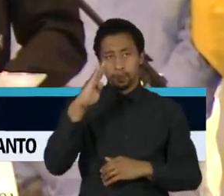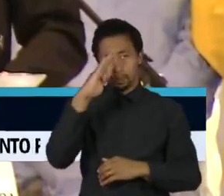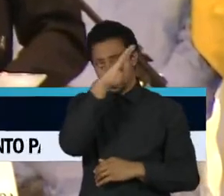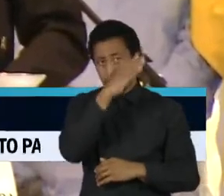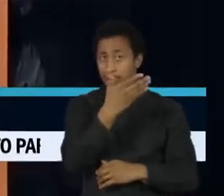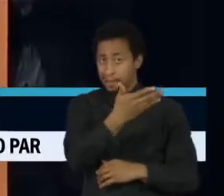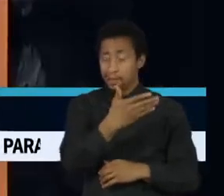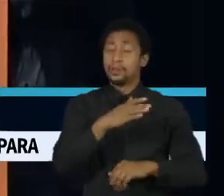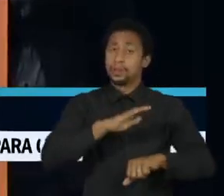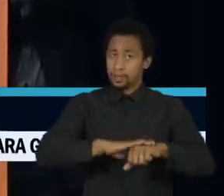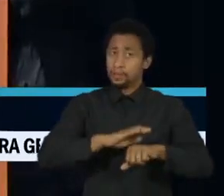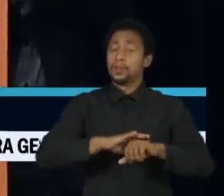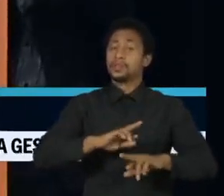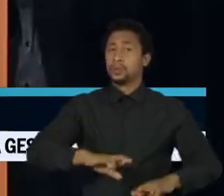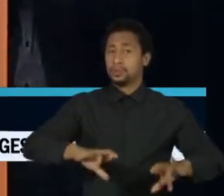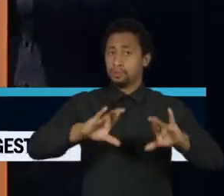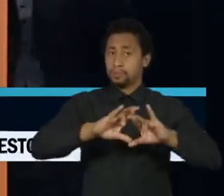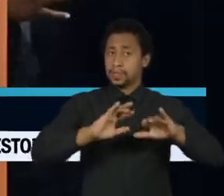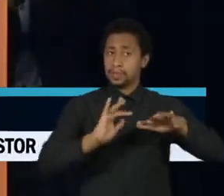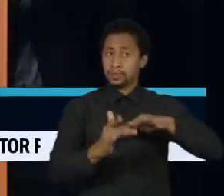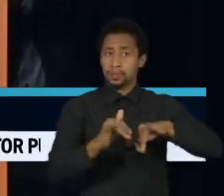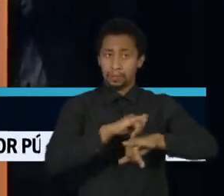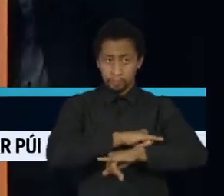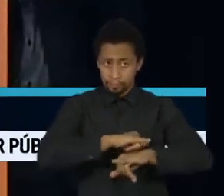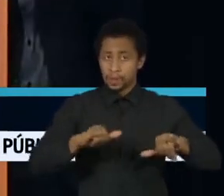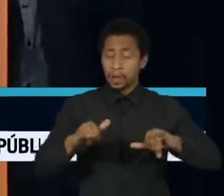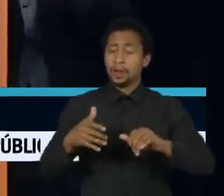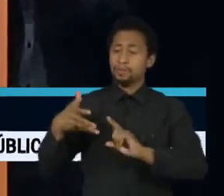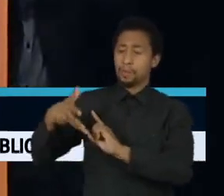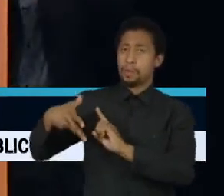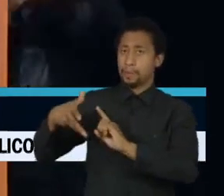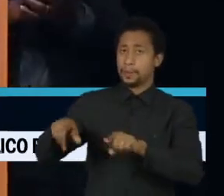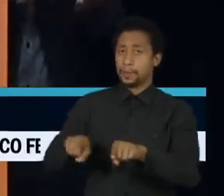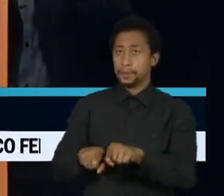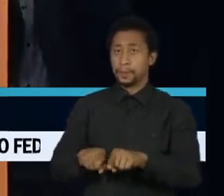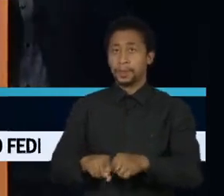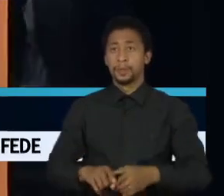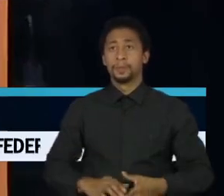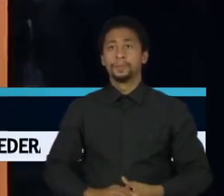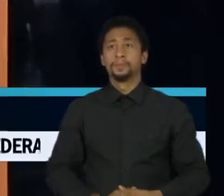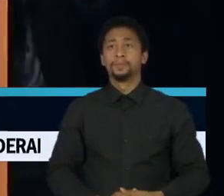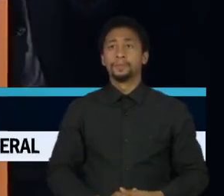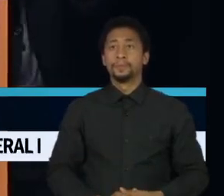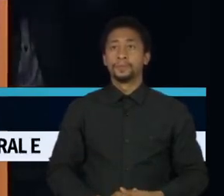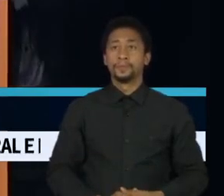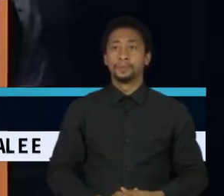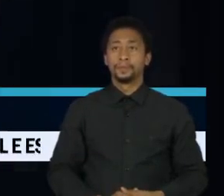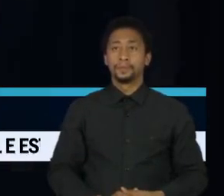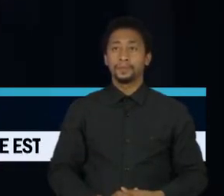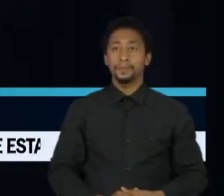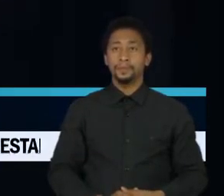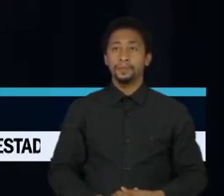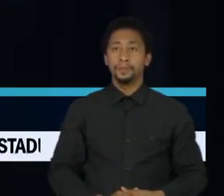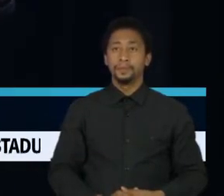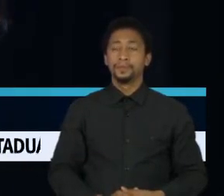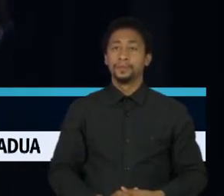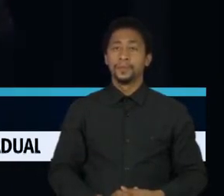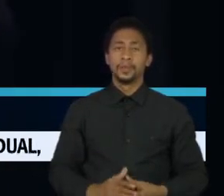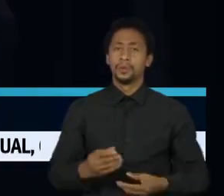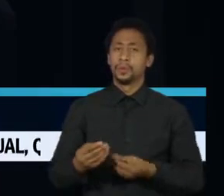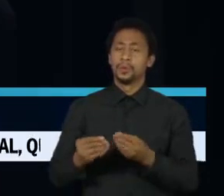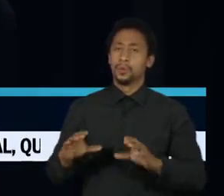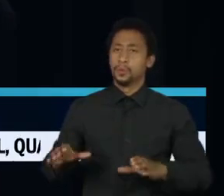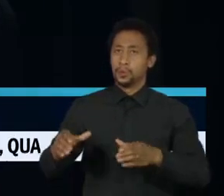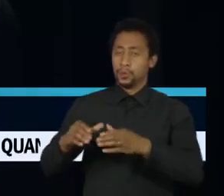contra as quais também soltou a voz. E como essas milícias digitais atuam, só depois que se